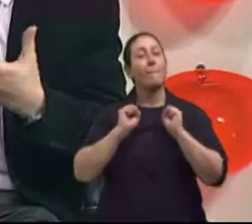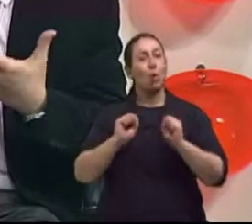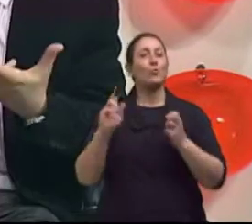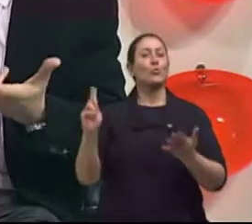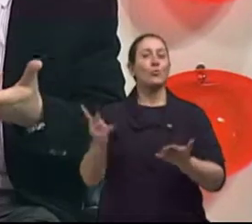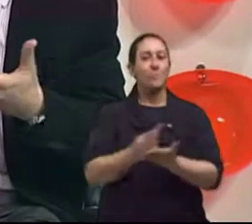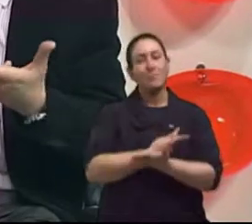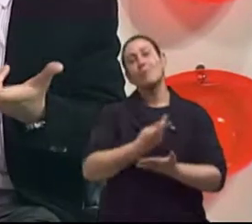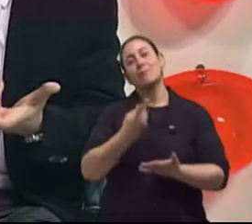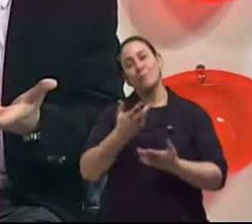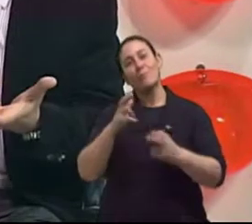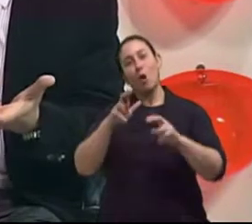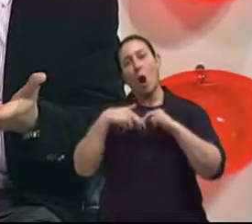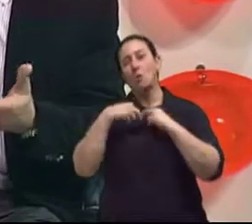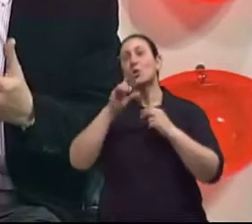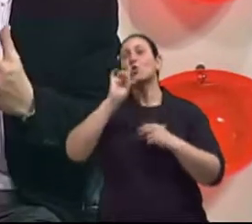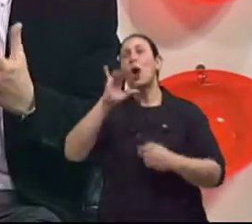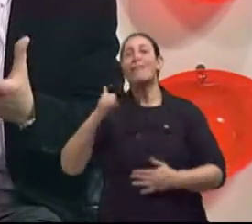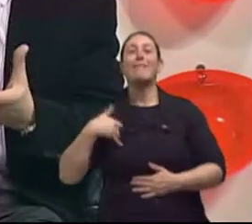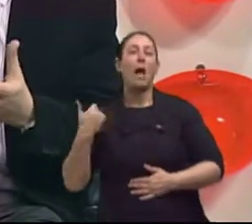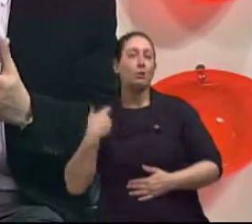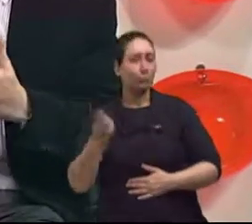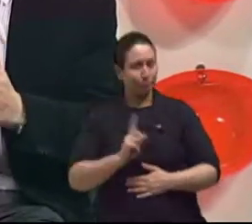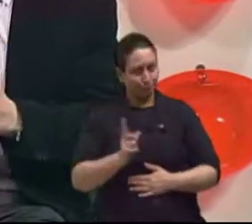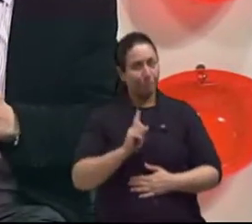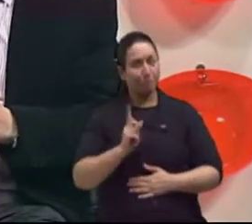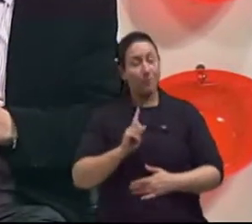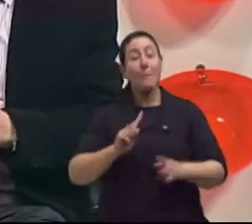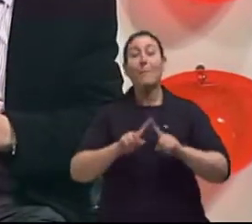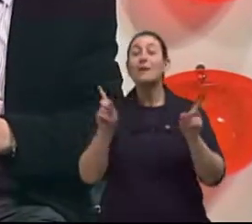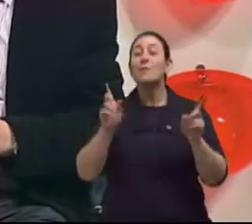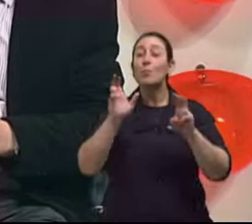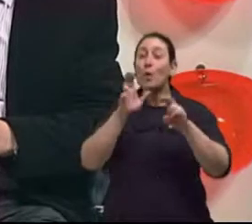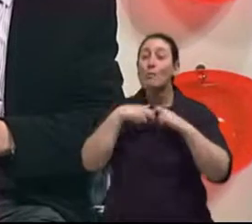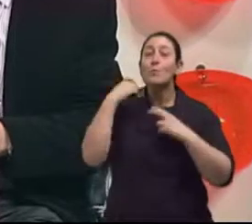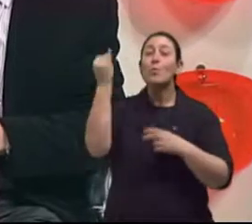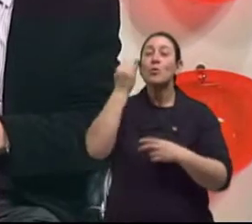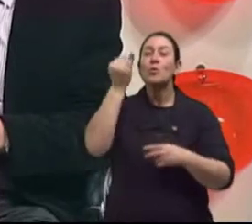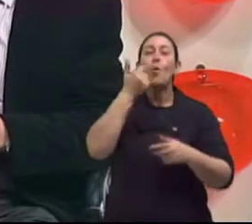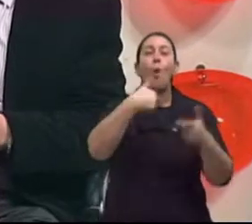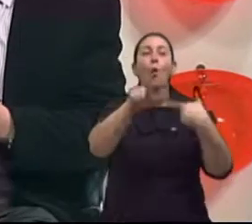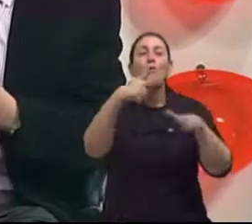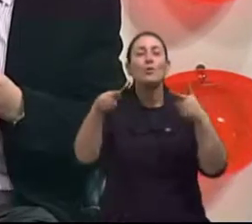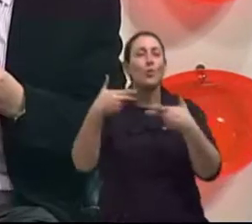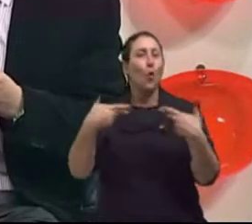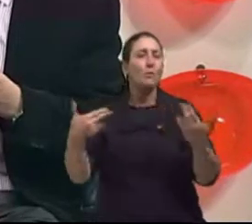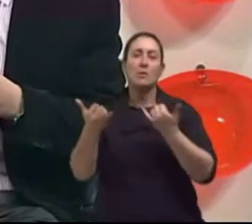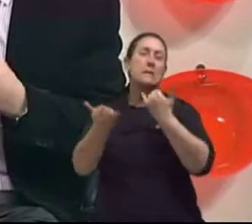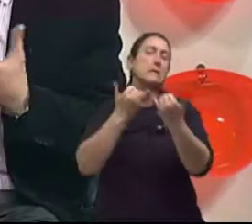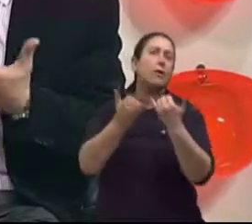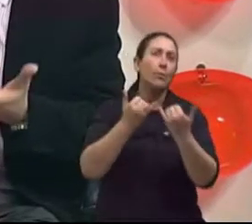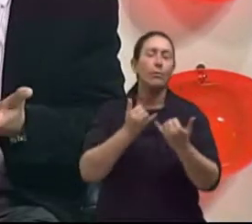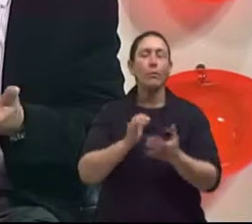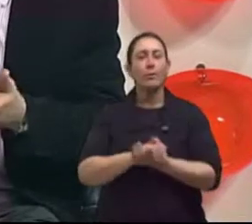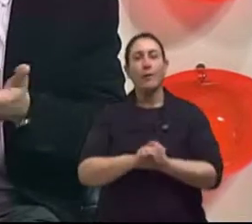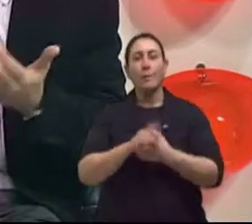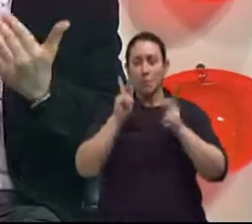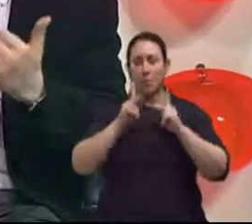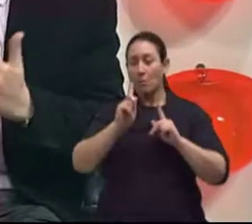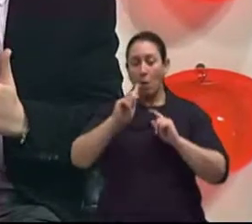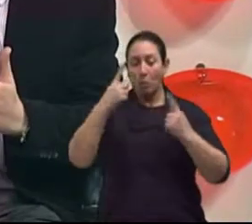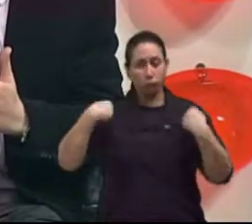em relação à idade. Ah, perfeito. Mas sim, é importante que outras situações, por exemplo, que não são